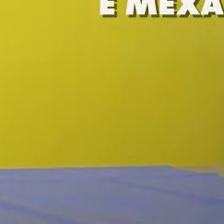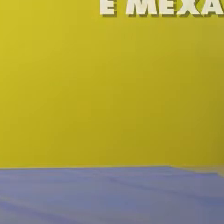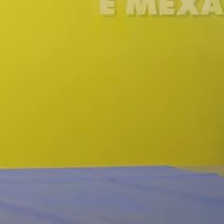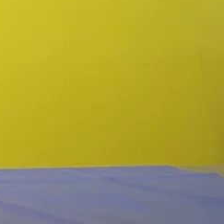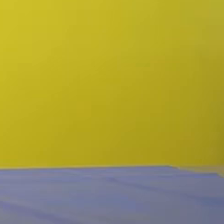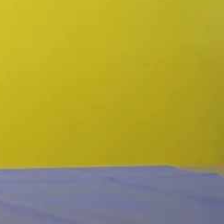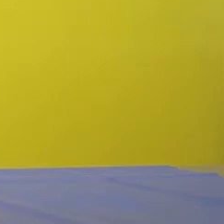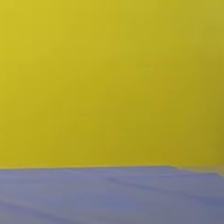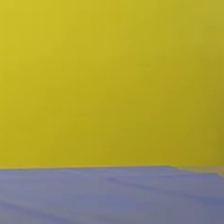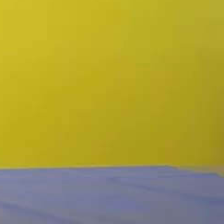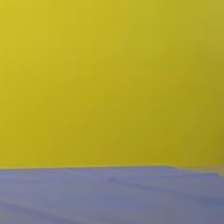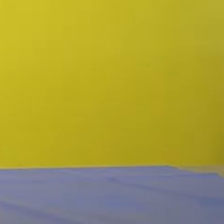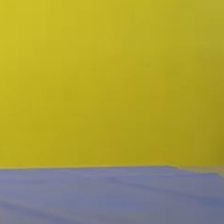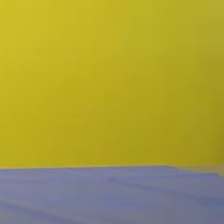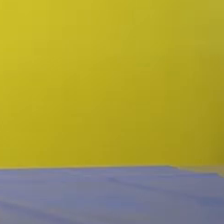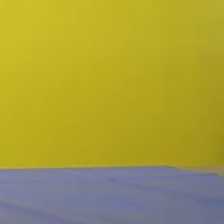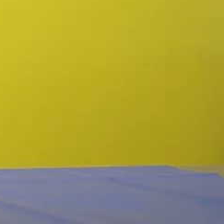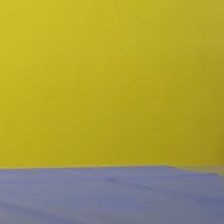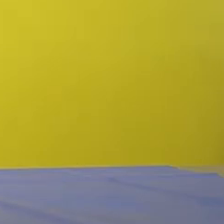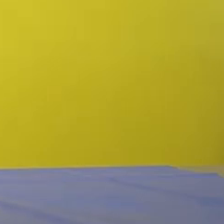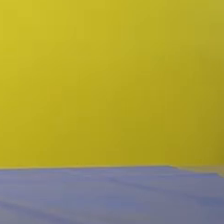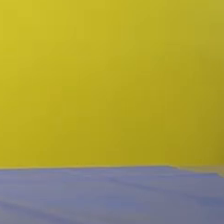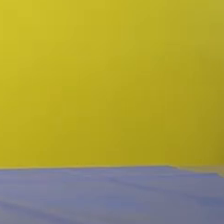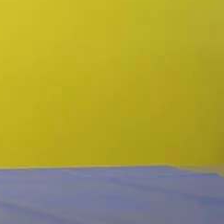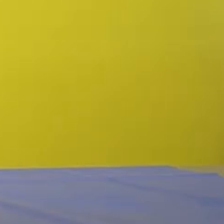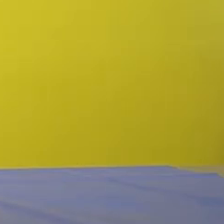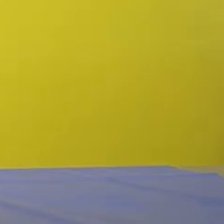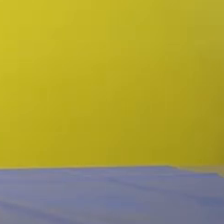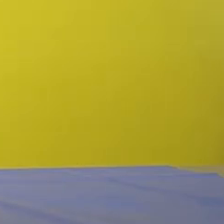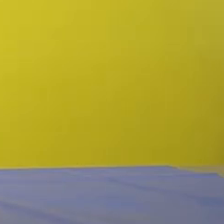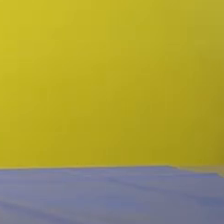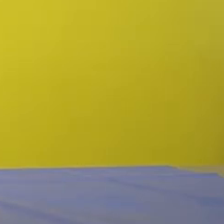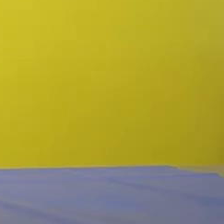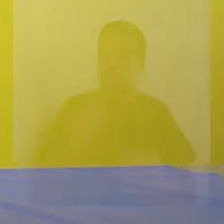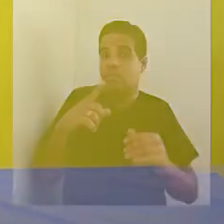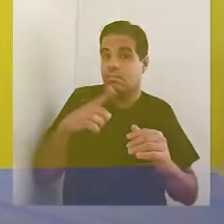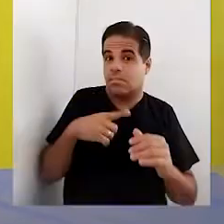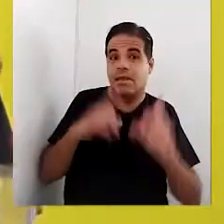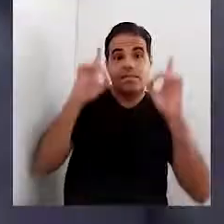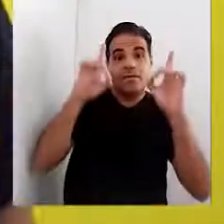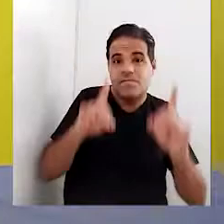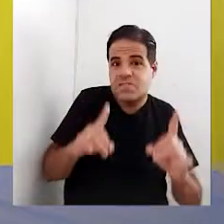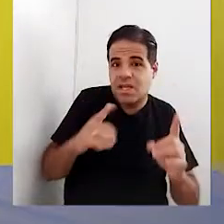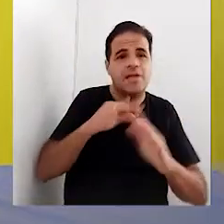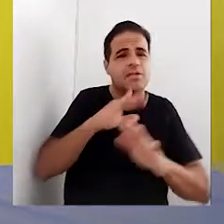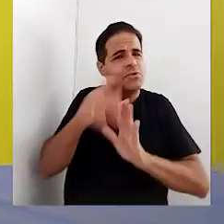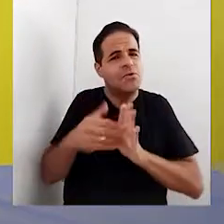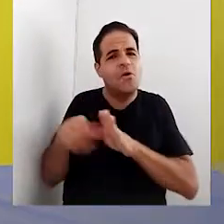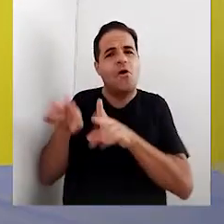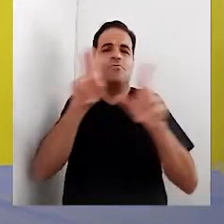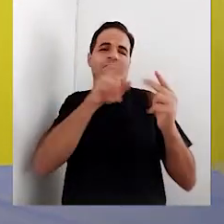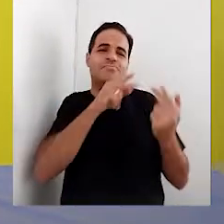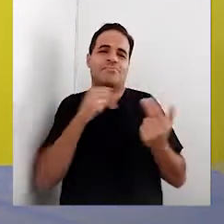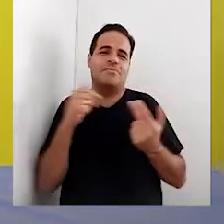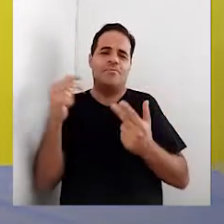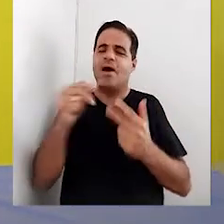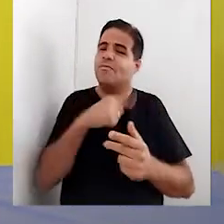Somos iguais Se tem deficiência, o que que tem tanto faz?